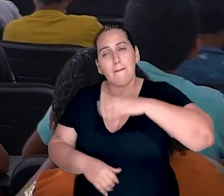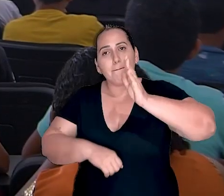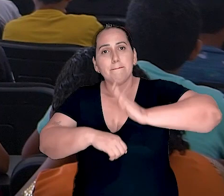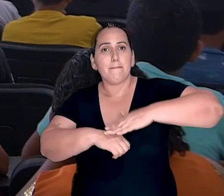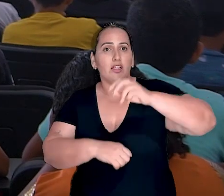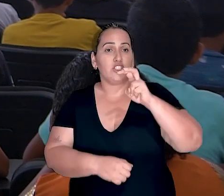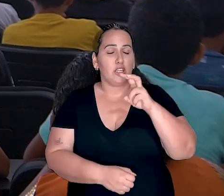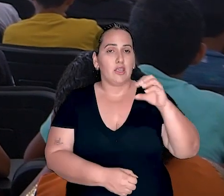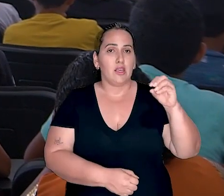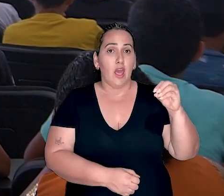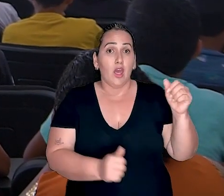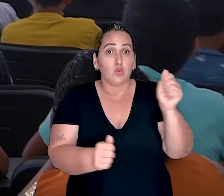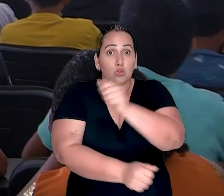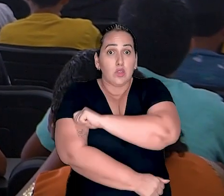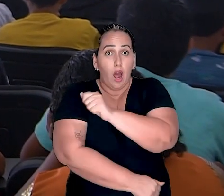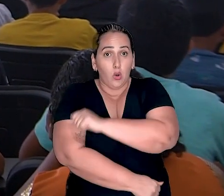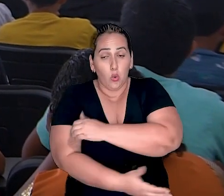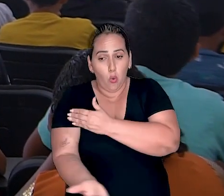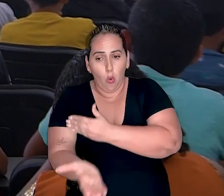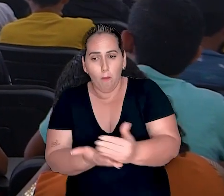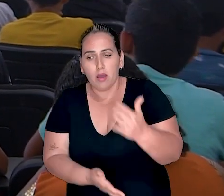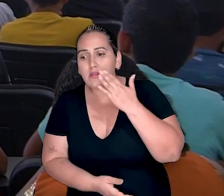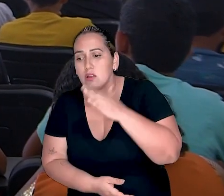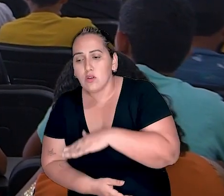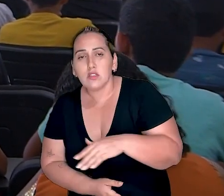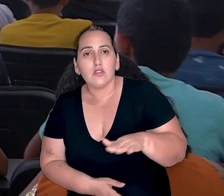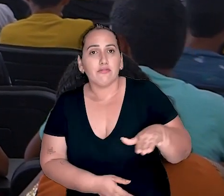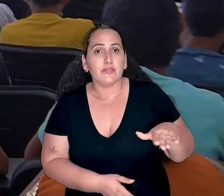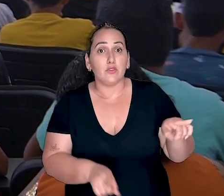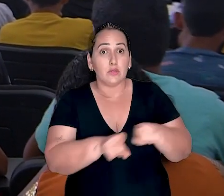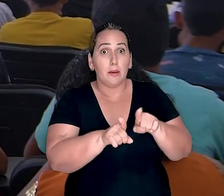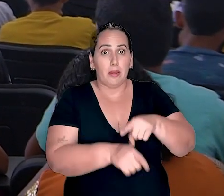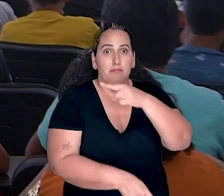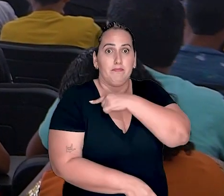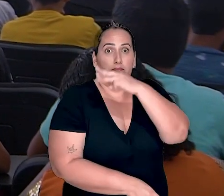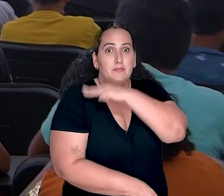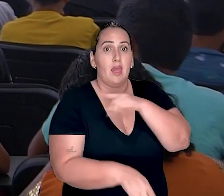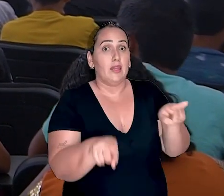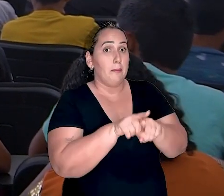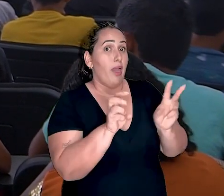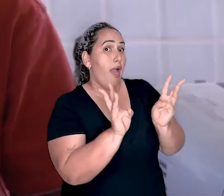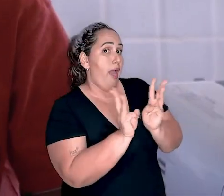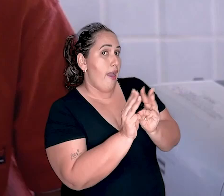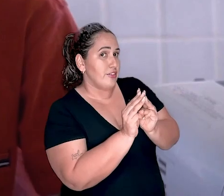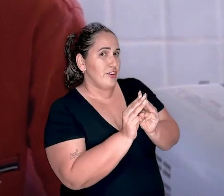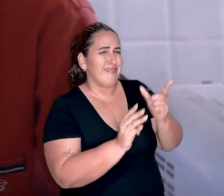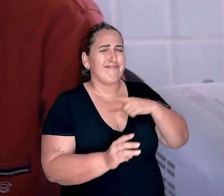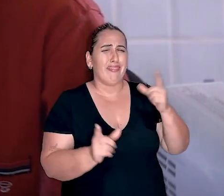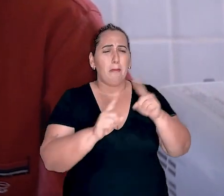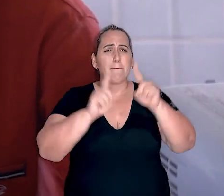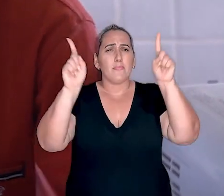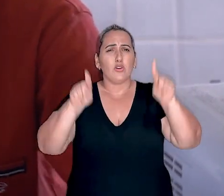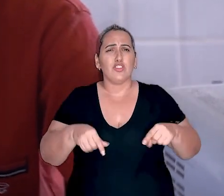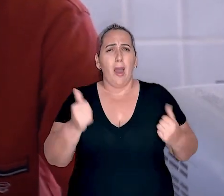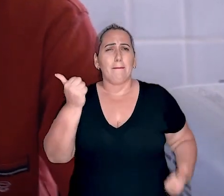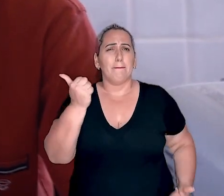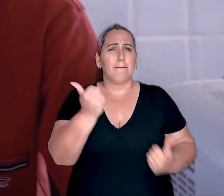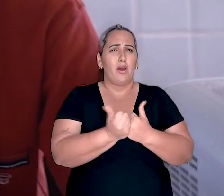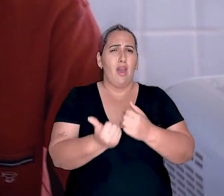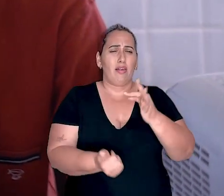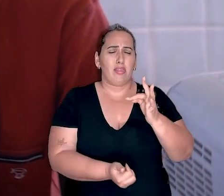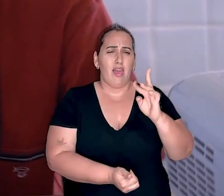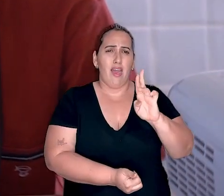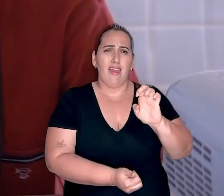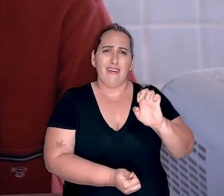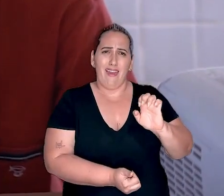alunos da educação infantil ao ensino médio, além da educação de jovens e adultos. E por lá tem projetos apoiados